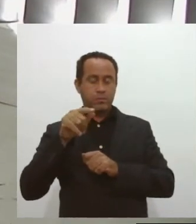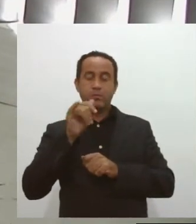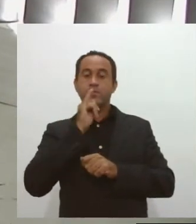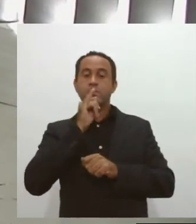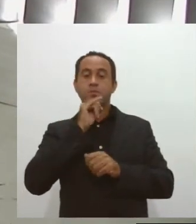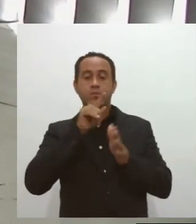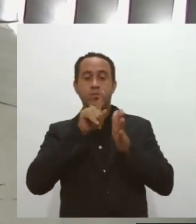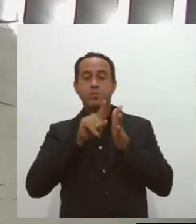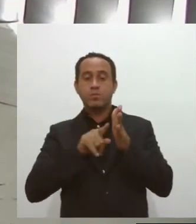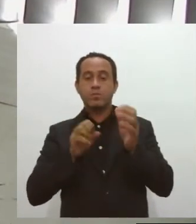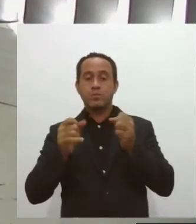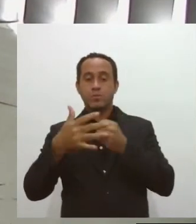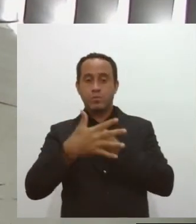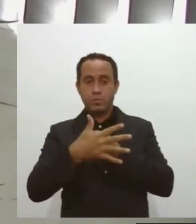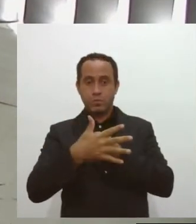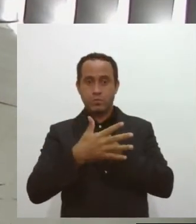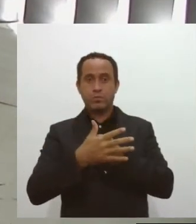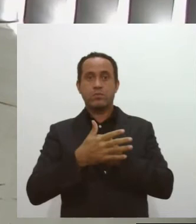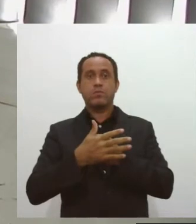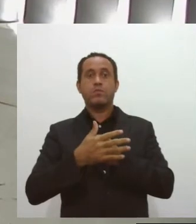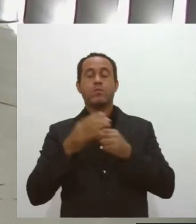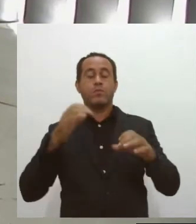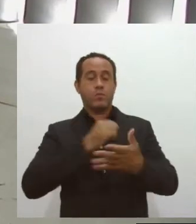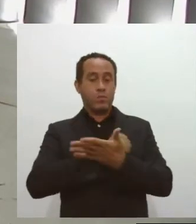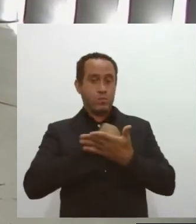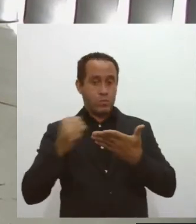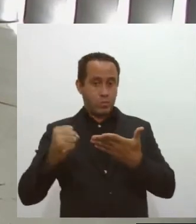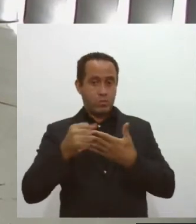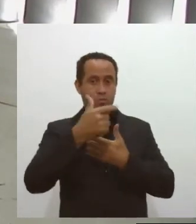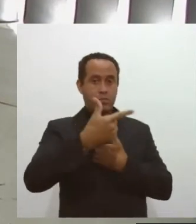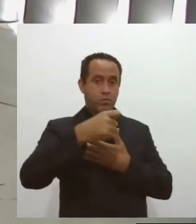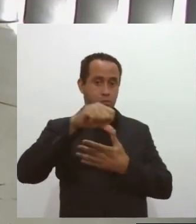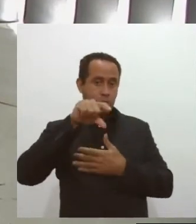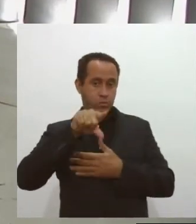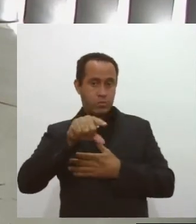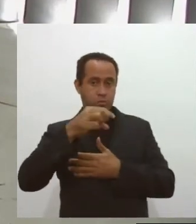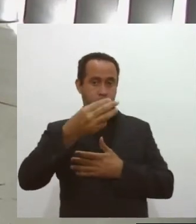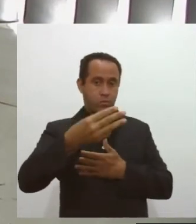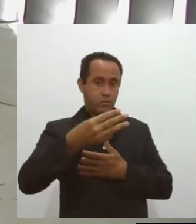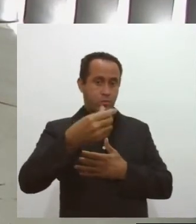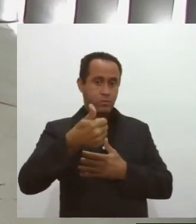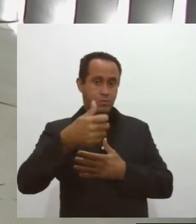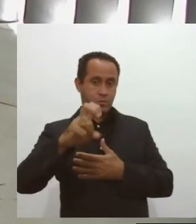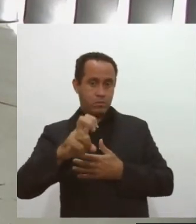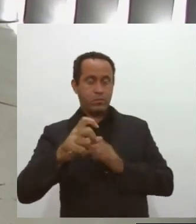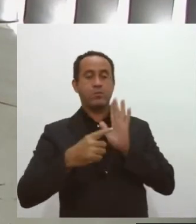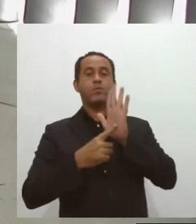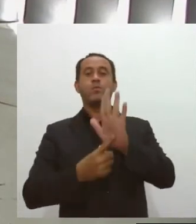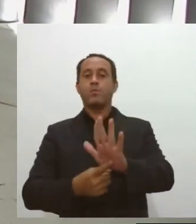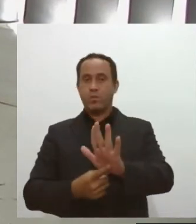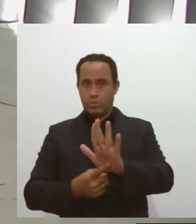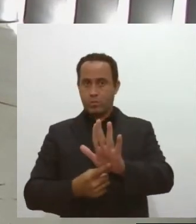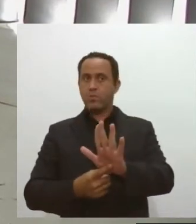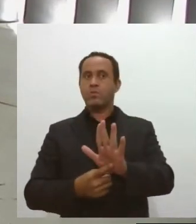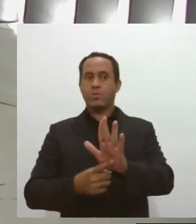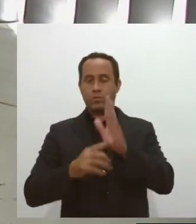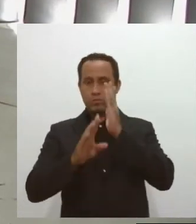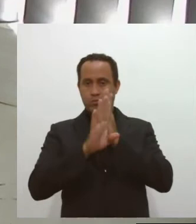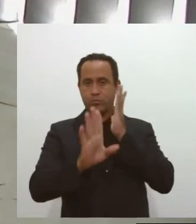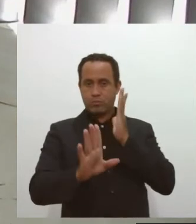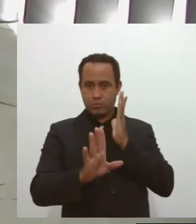análises do coronavírus. Deste total, 29.315 apresentaram resultados detectáveis